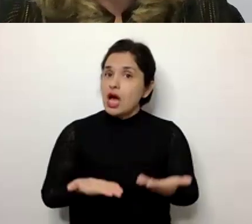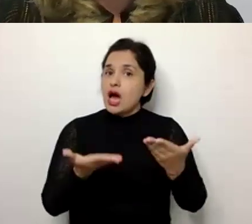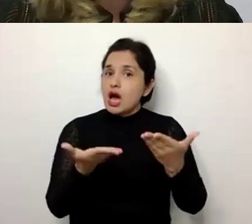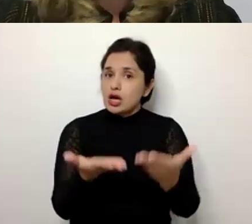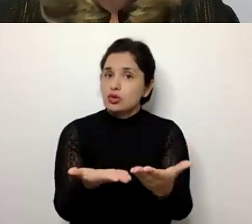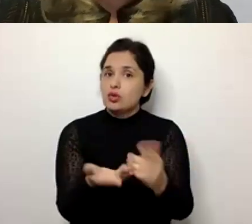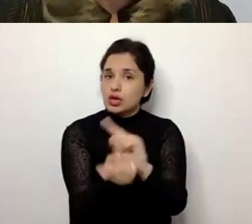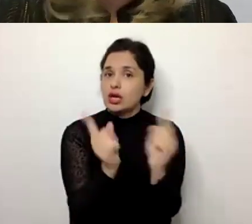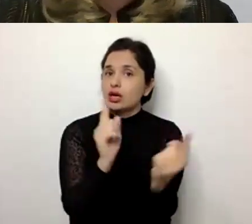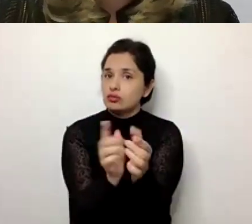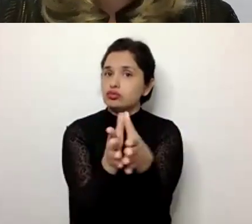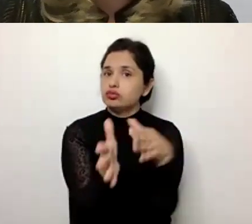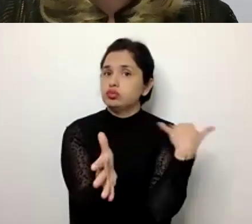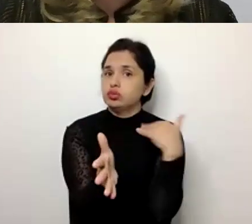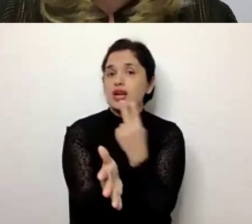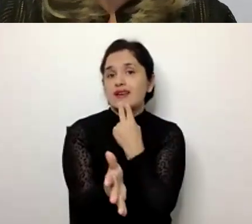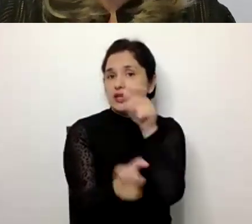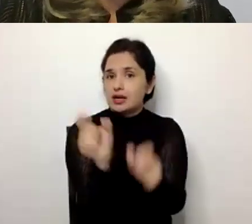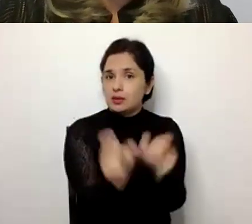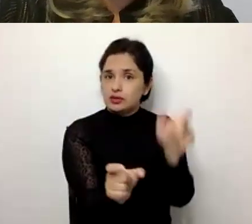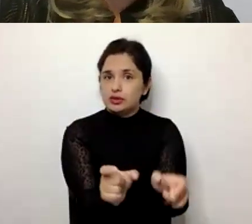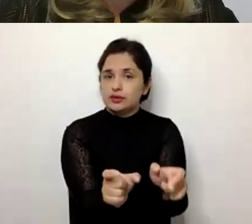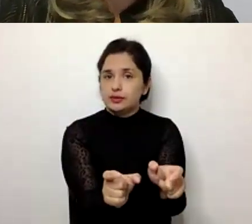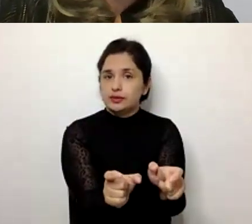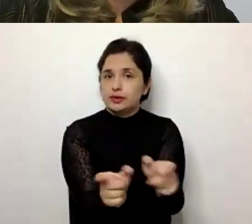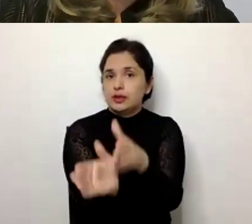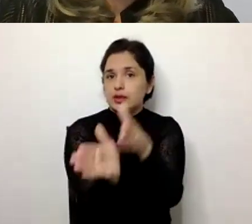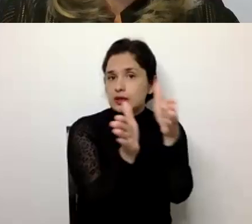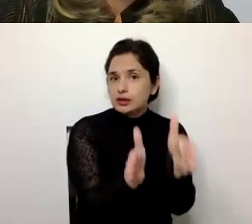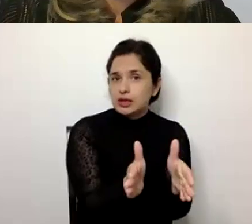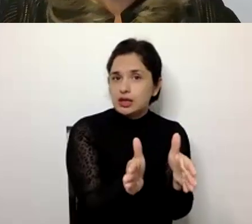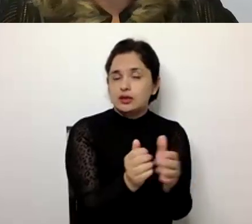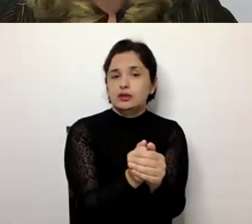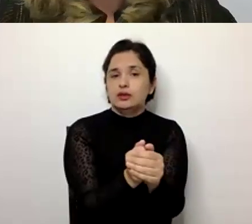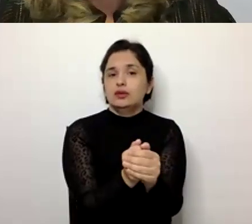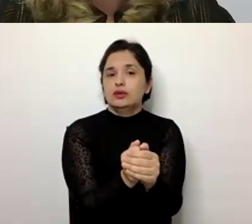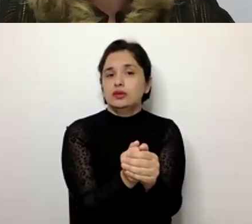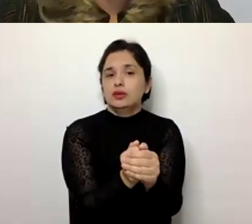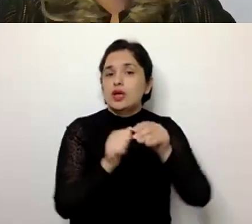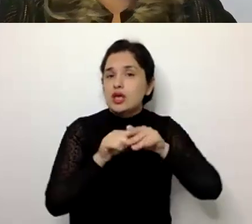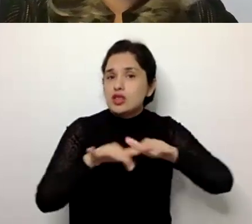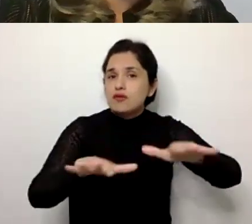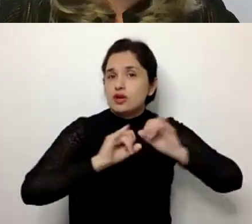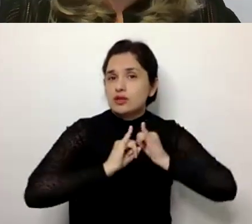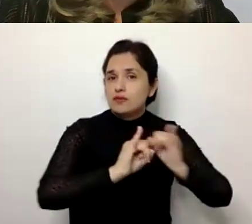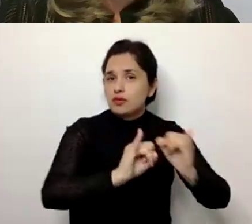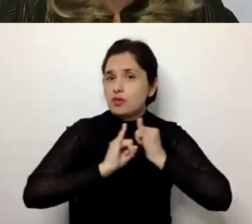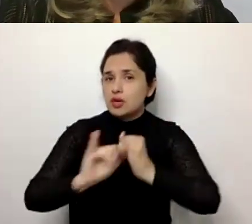uma mudança muito grande na vida das pessoas, tanto no que diz respeito à divulgação de informações,